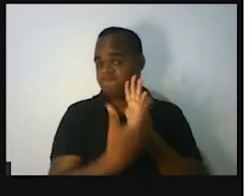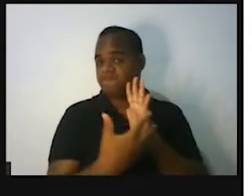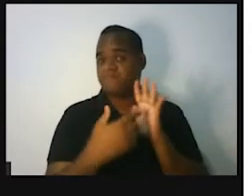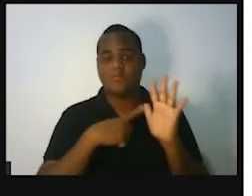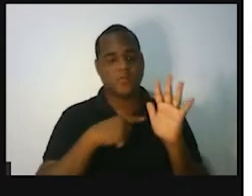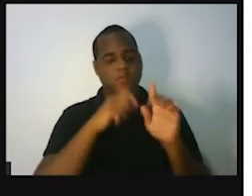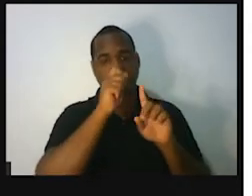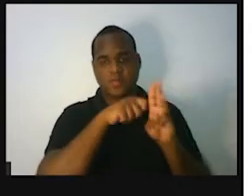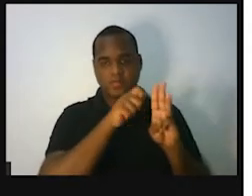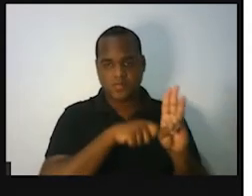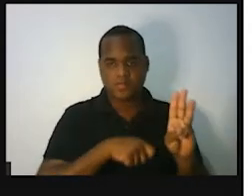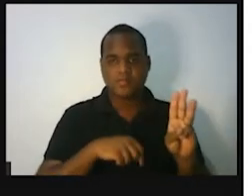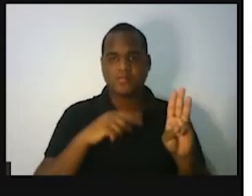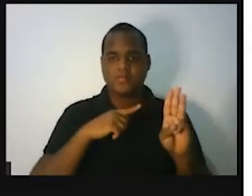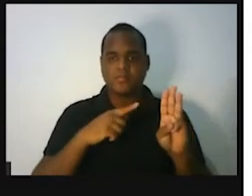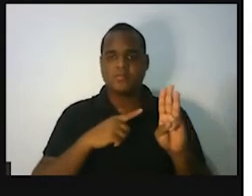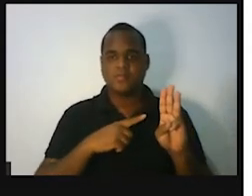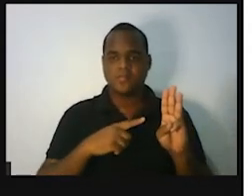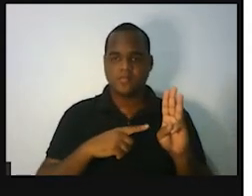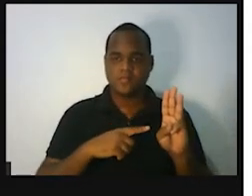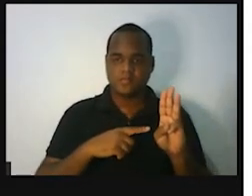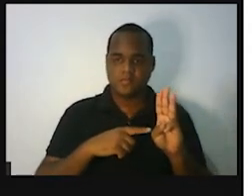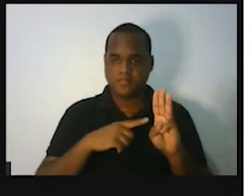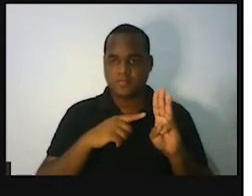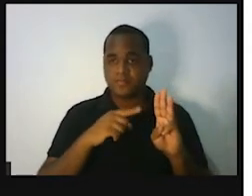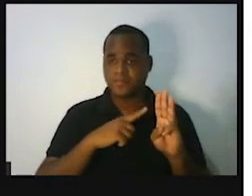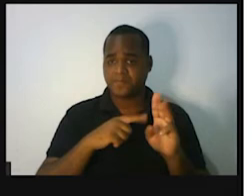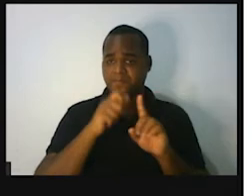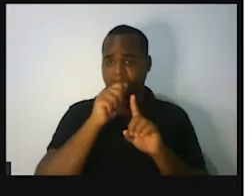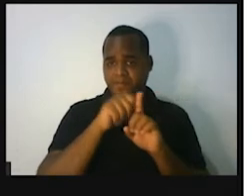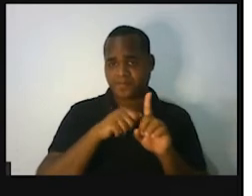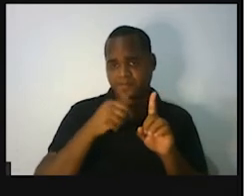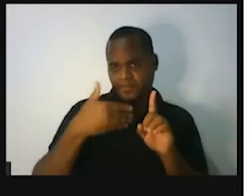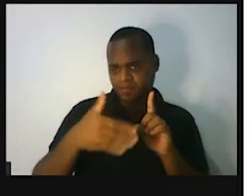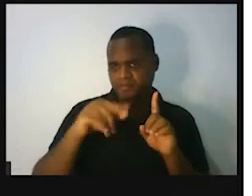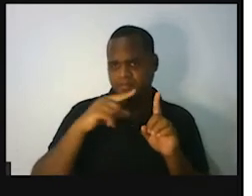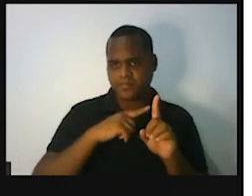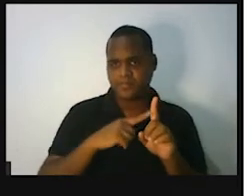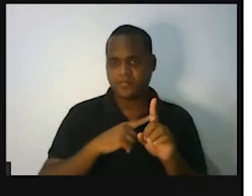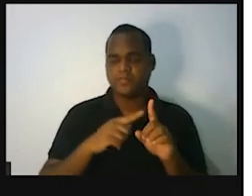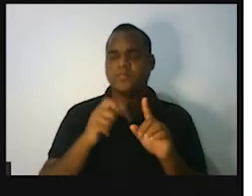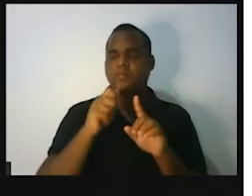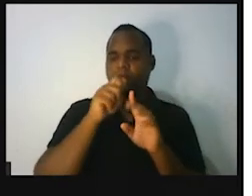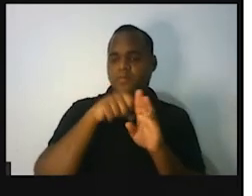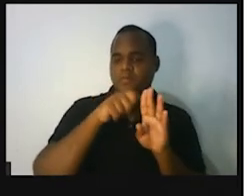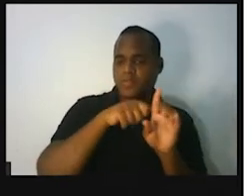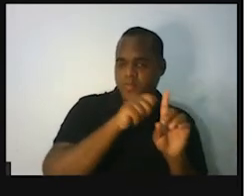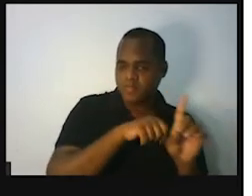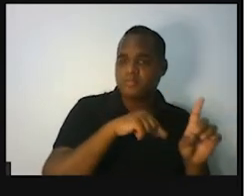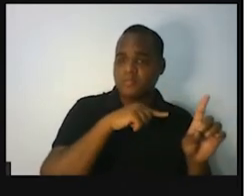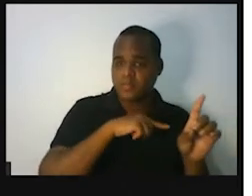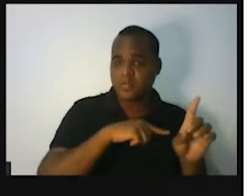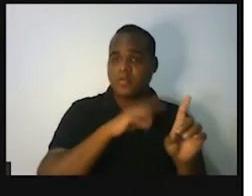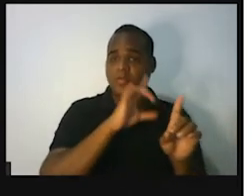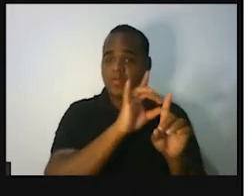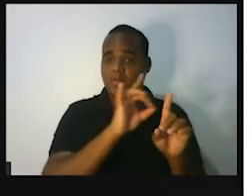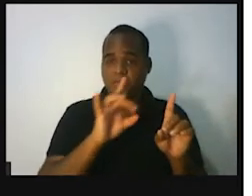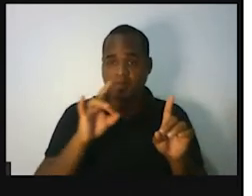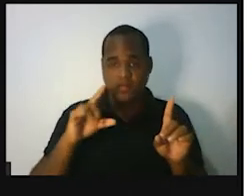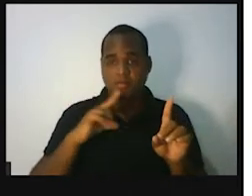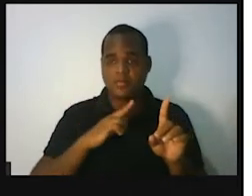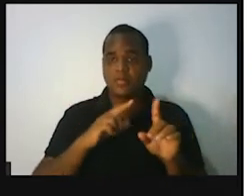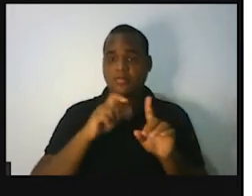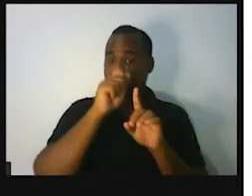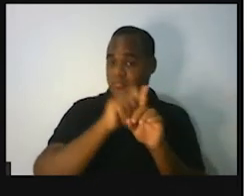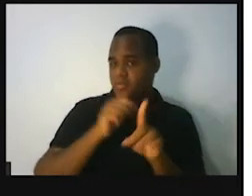meses e na coluna da direita eu tenho aqui o consumo de cada mês. Eu tenho o consumo do mês de